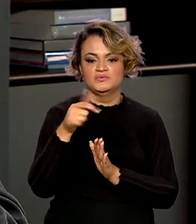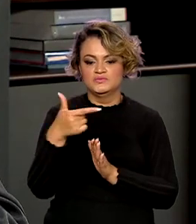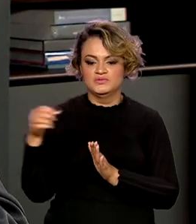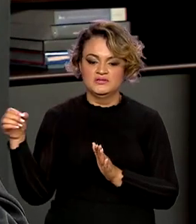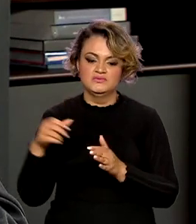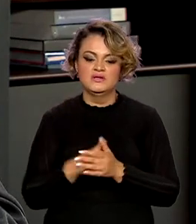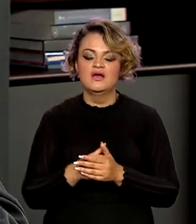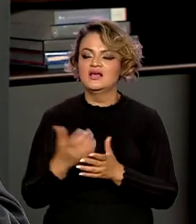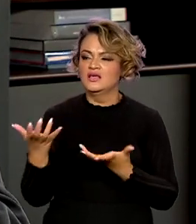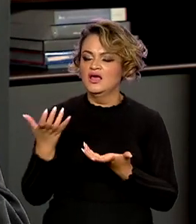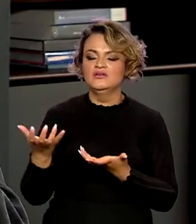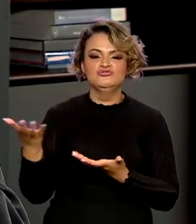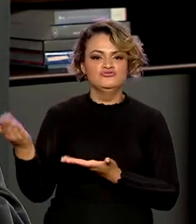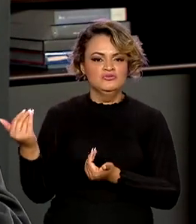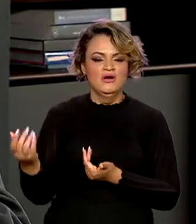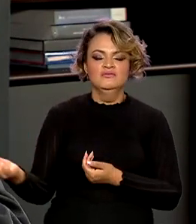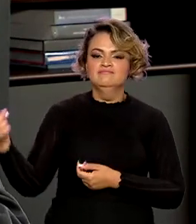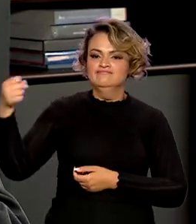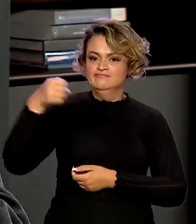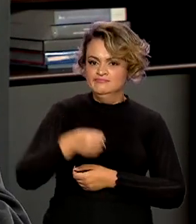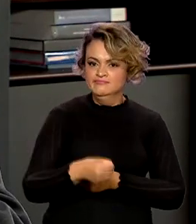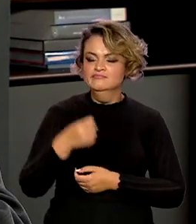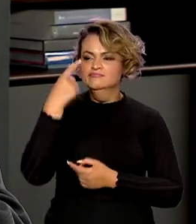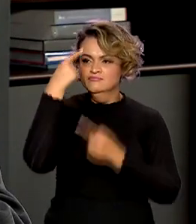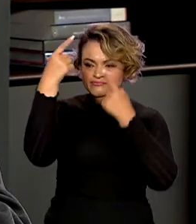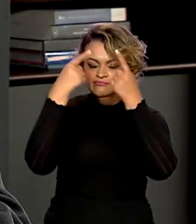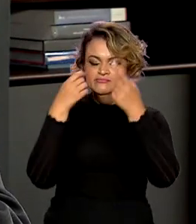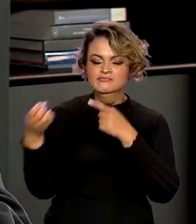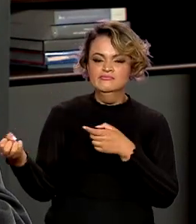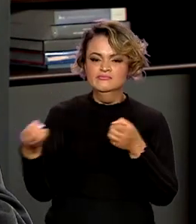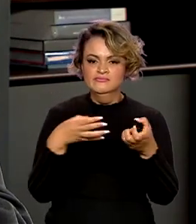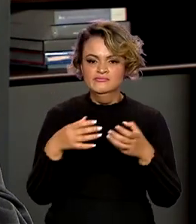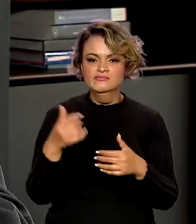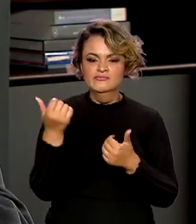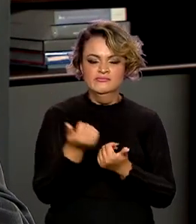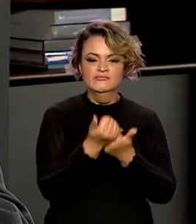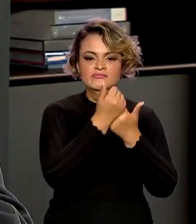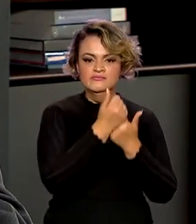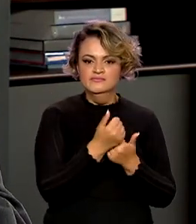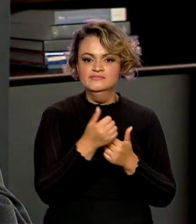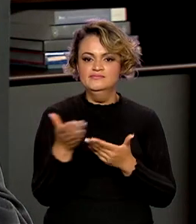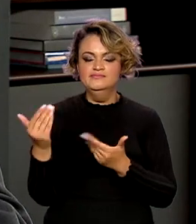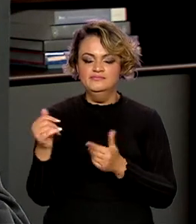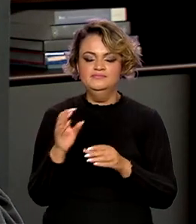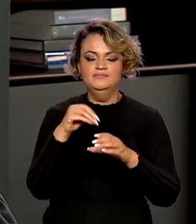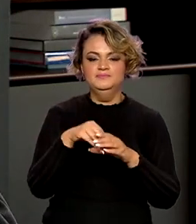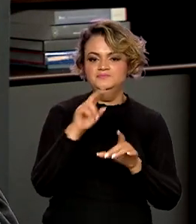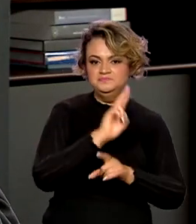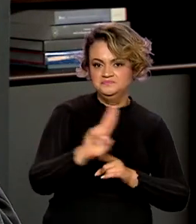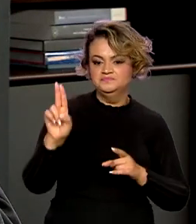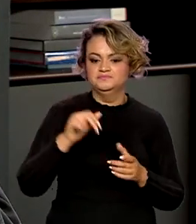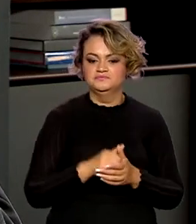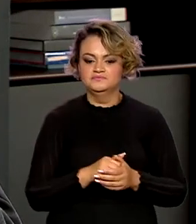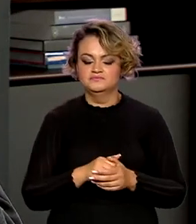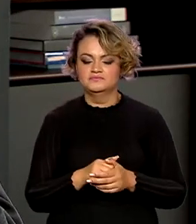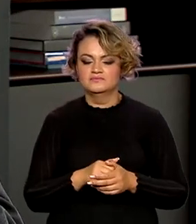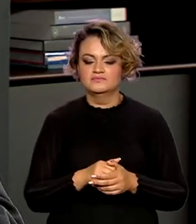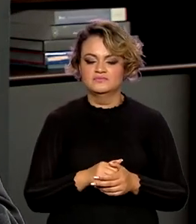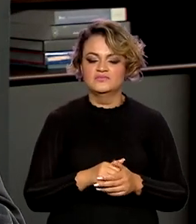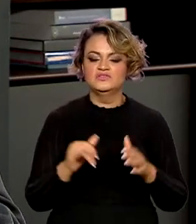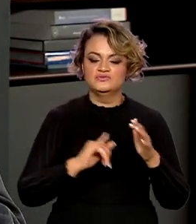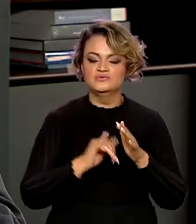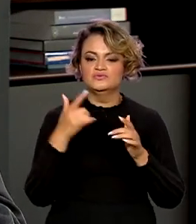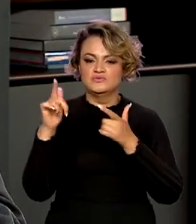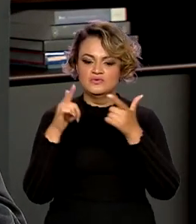Nós queremos gente jovem, gente com novas. Queremos apoiar os jovens nas universidades, nas